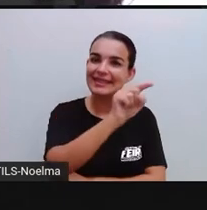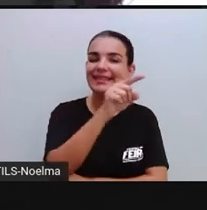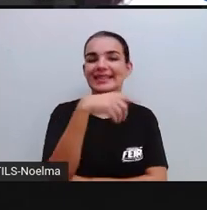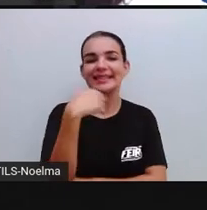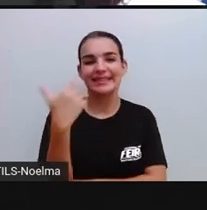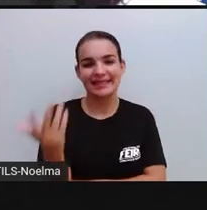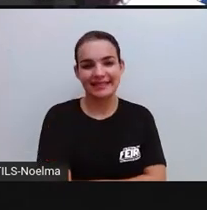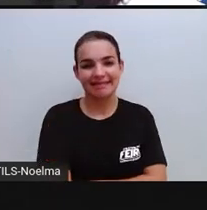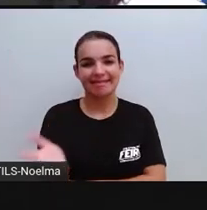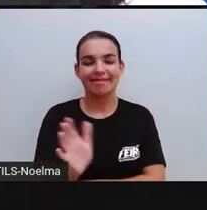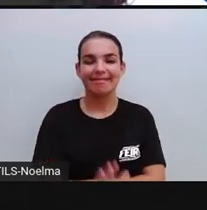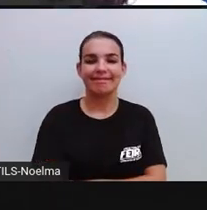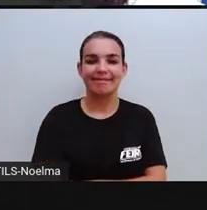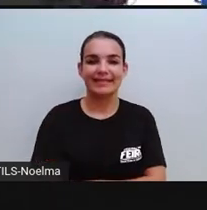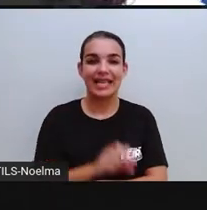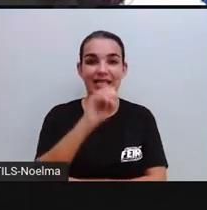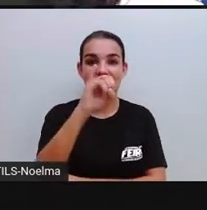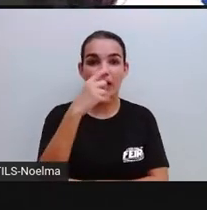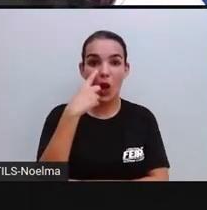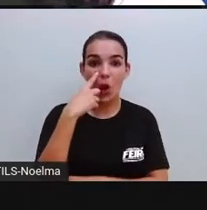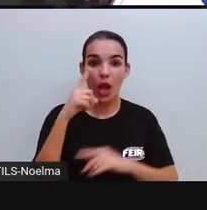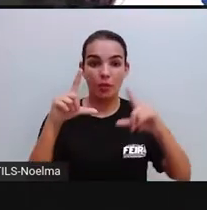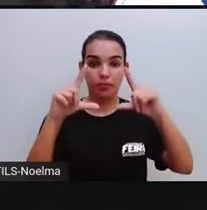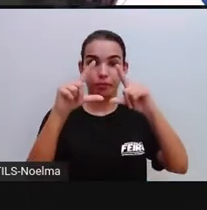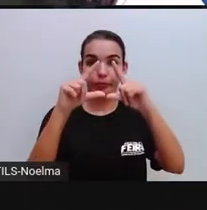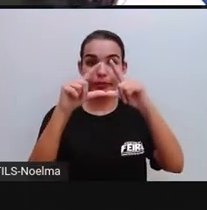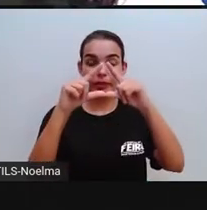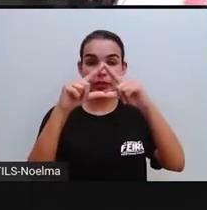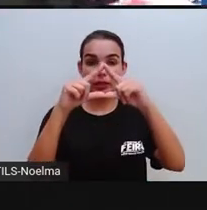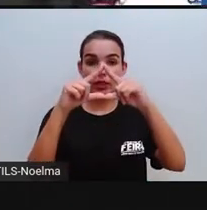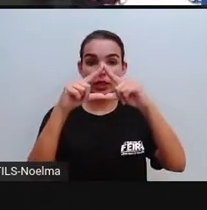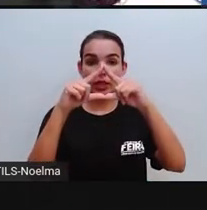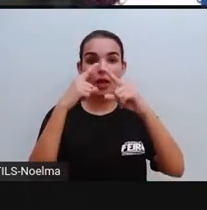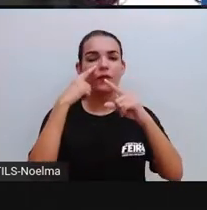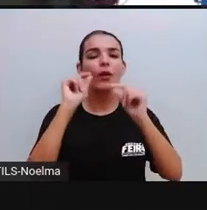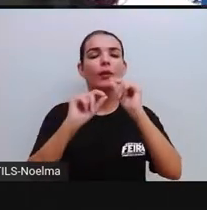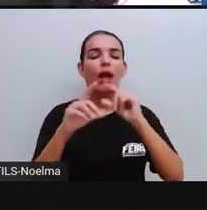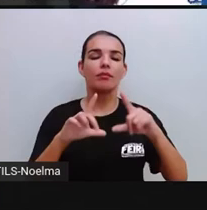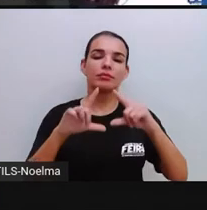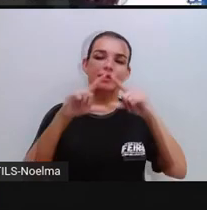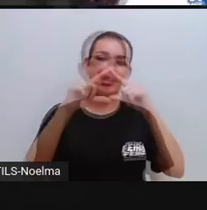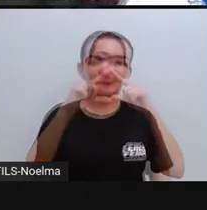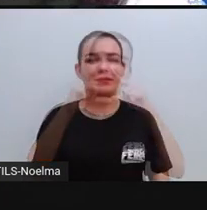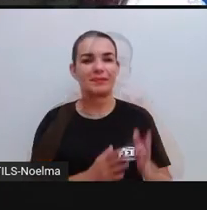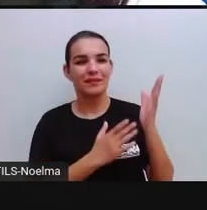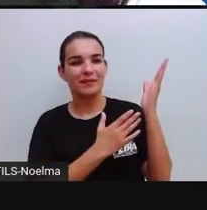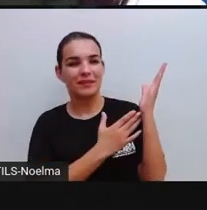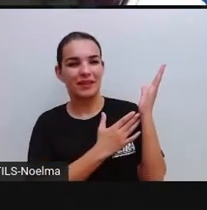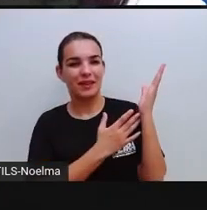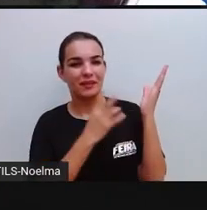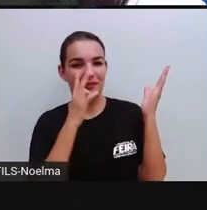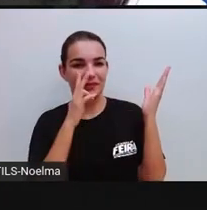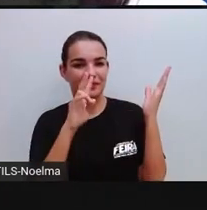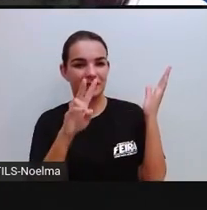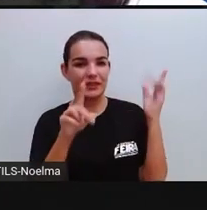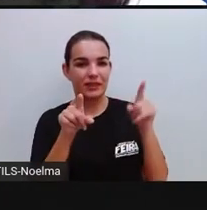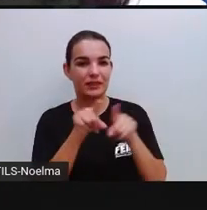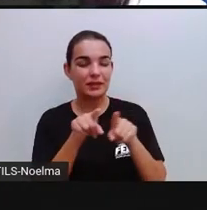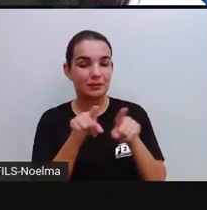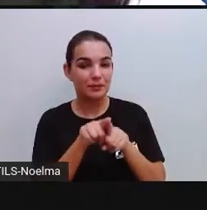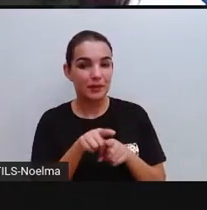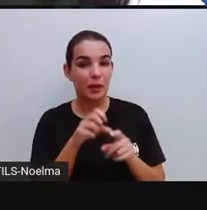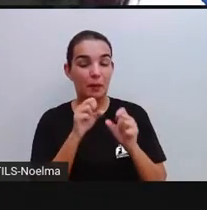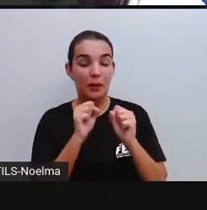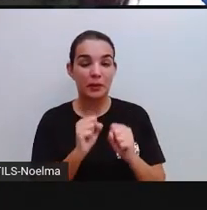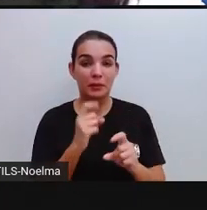O círculo. Agora, se eu olhar do jeito que está aqui na minha tela, ó, eu enxergo o triângulo. Olha lá, onde nós